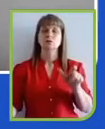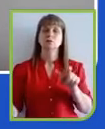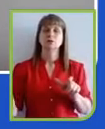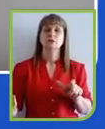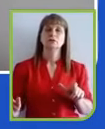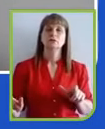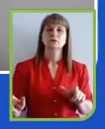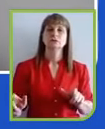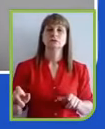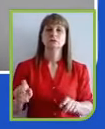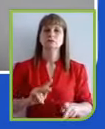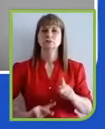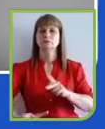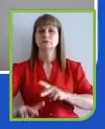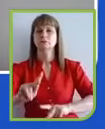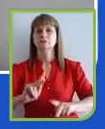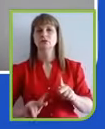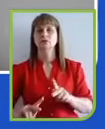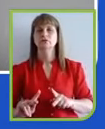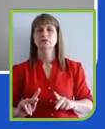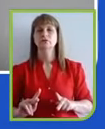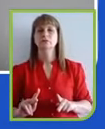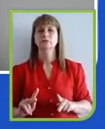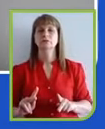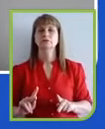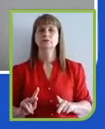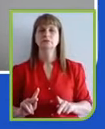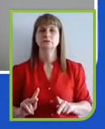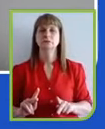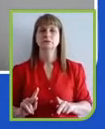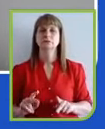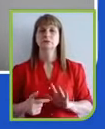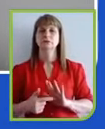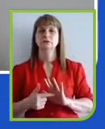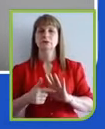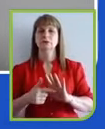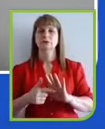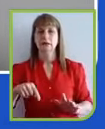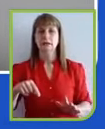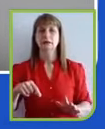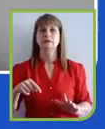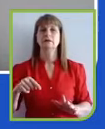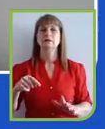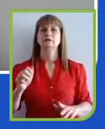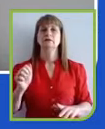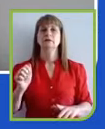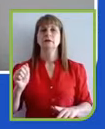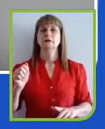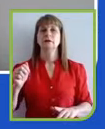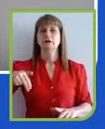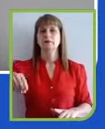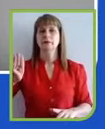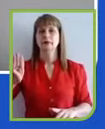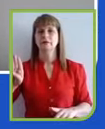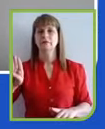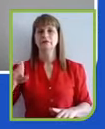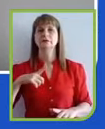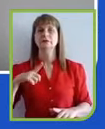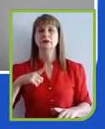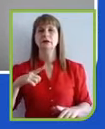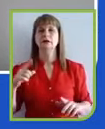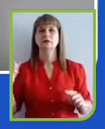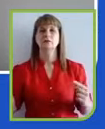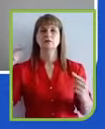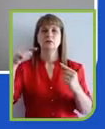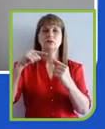discurso, como é que é a prática na realidade. Aqui na BEV, a gente tem um propósito, aqui fechando, a gente tem um propósito que é unir as pessoas por um